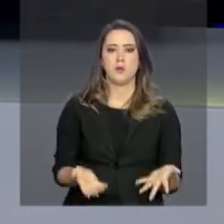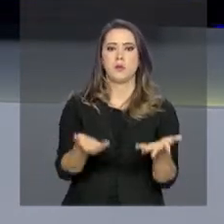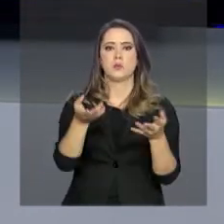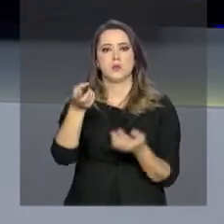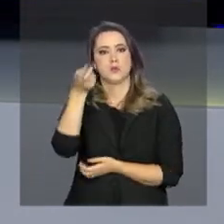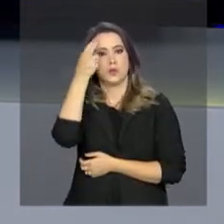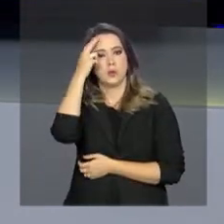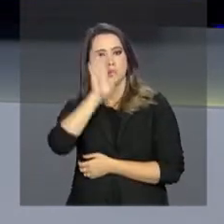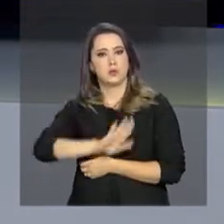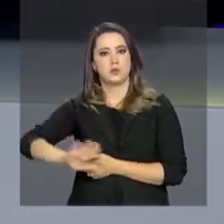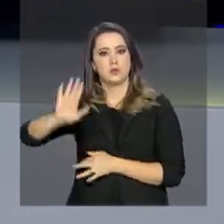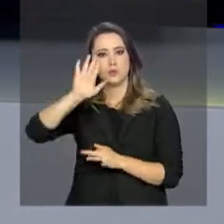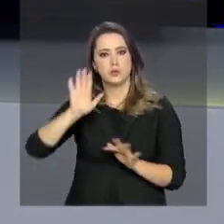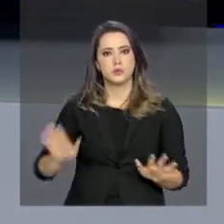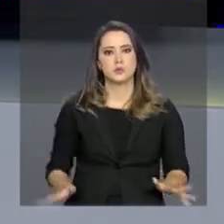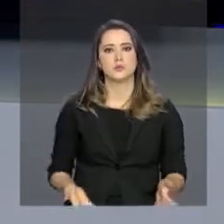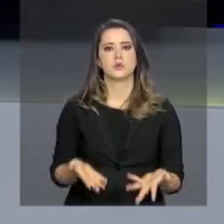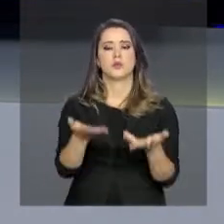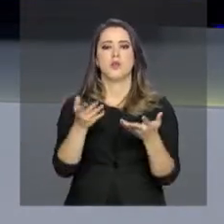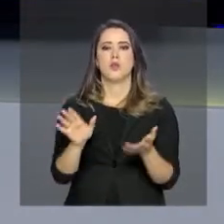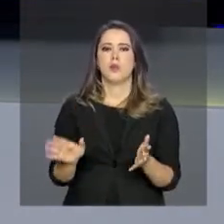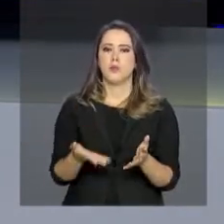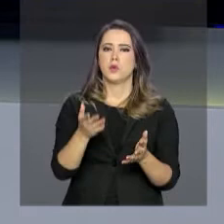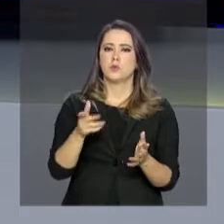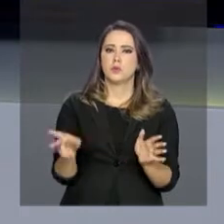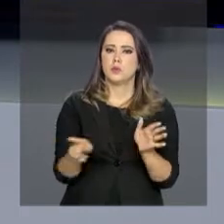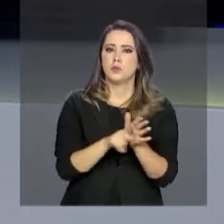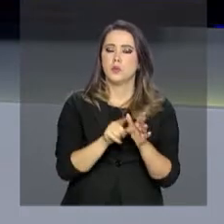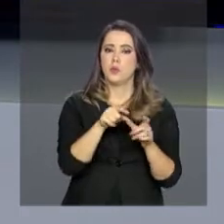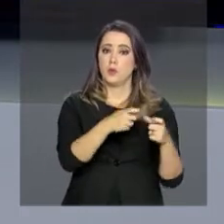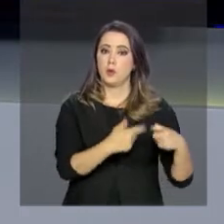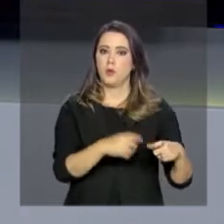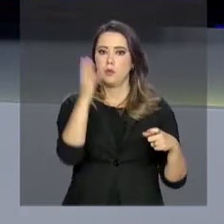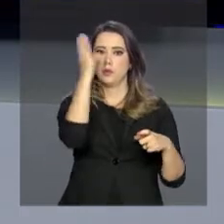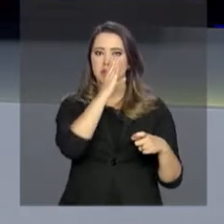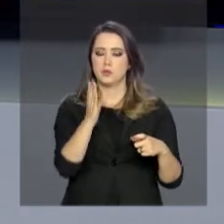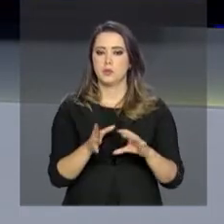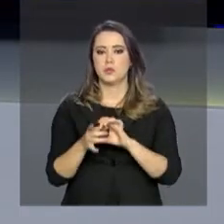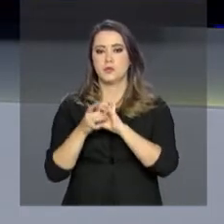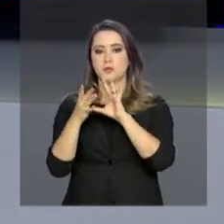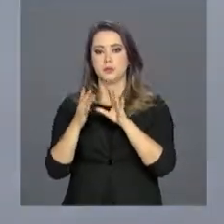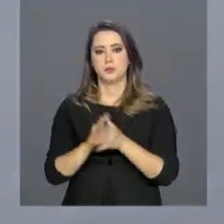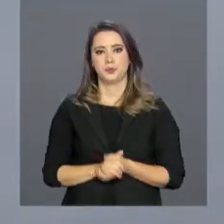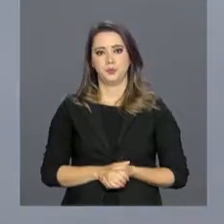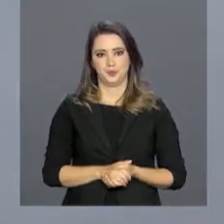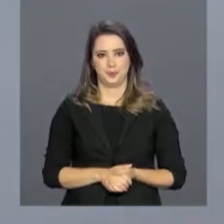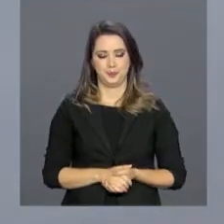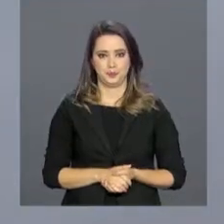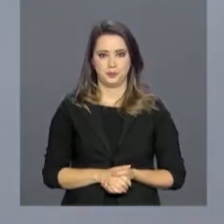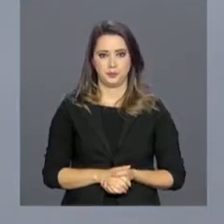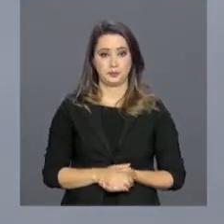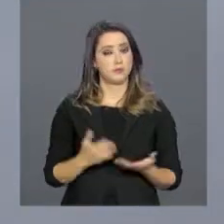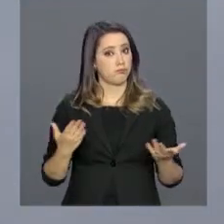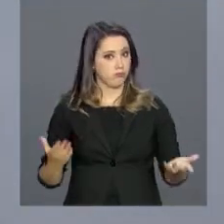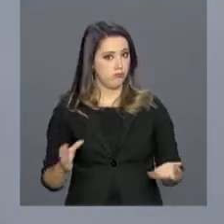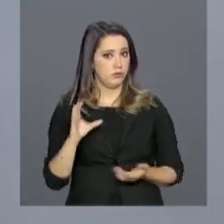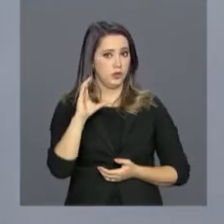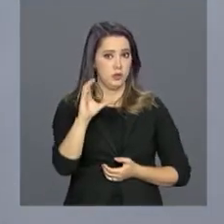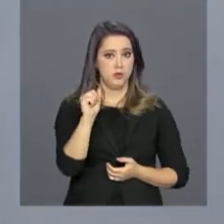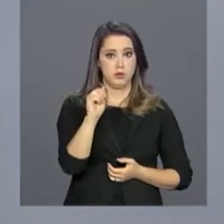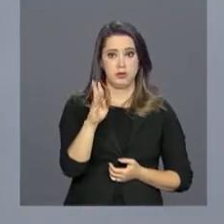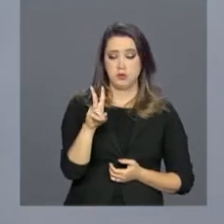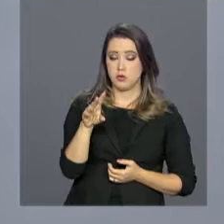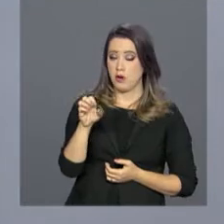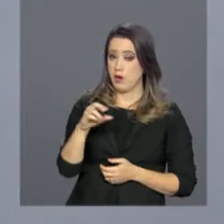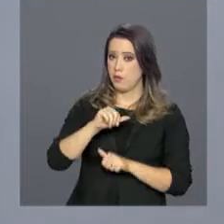promoção da cultura nacional e o estímulo à produção regional e à produção independente também. E de Cabo Verde, a gente passa agora